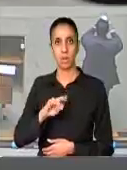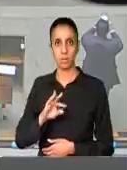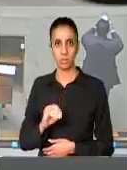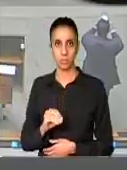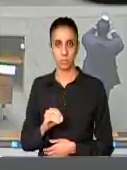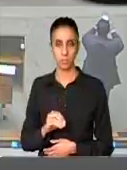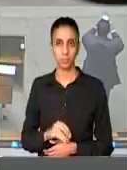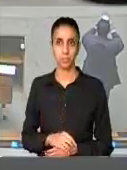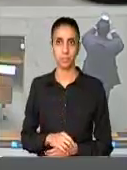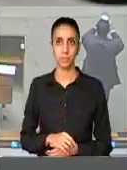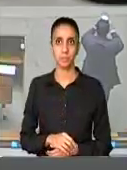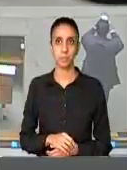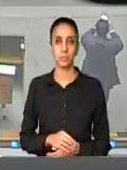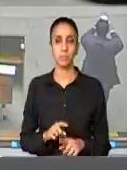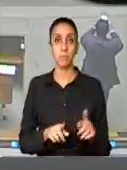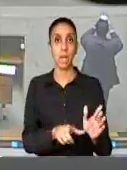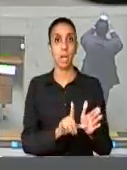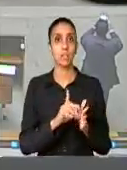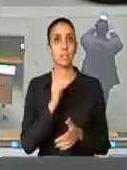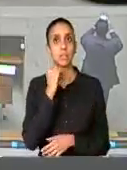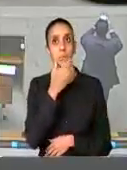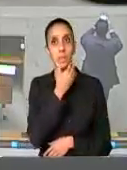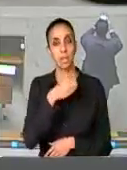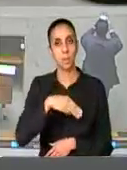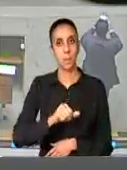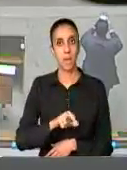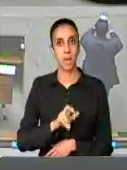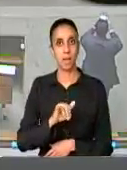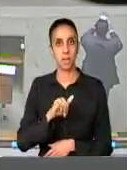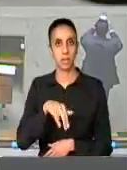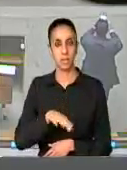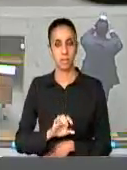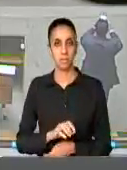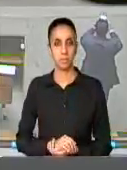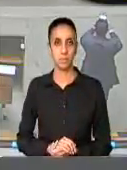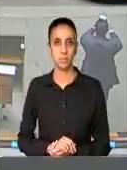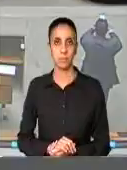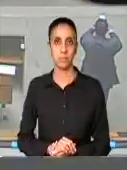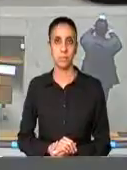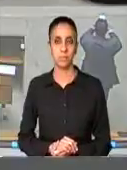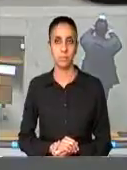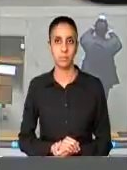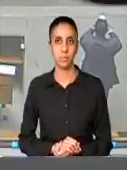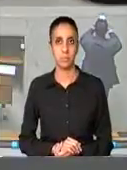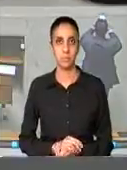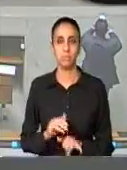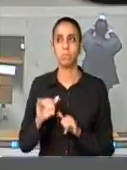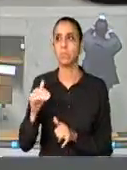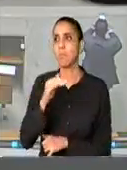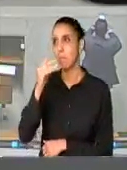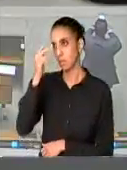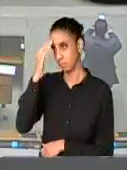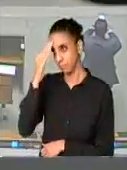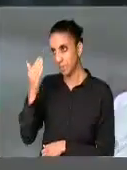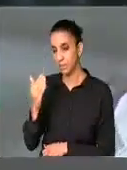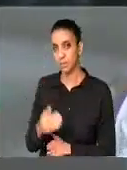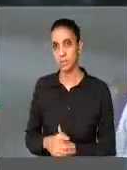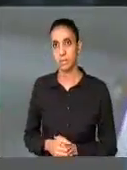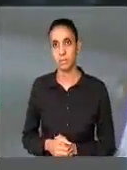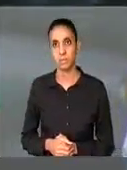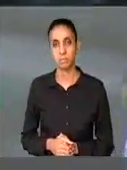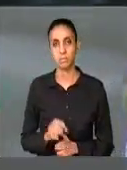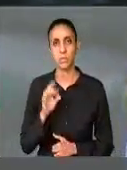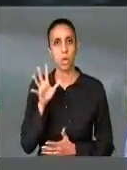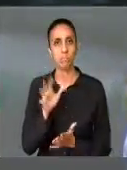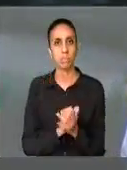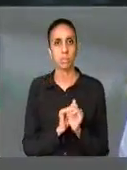Catarina Andres, um registro do deputado Adermes Marini. Sr. Presidente, obrigado, obrigado, deputado Waldir Colato. Só